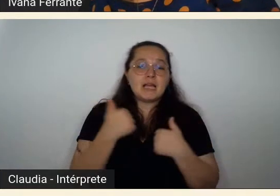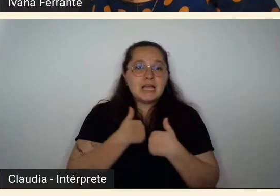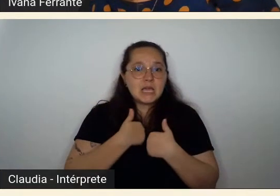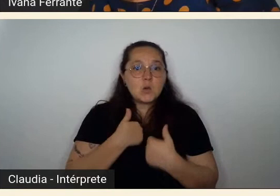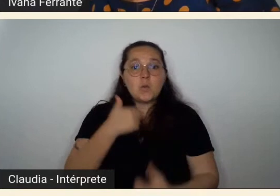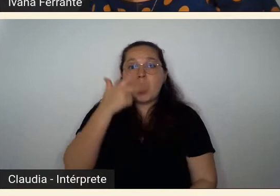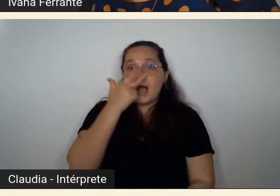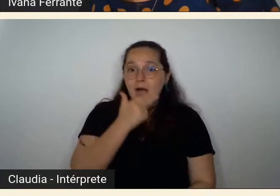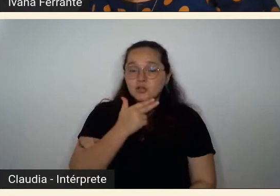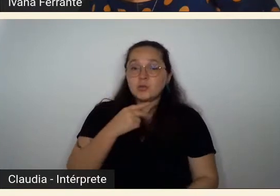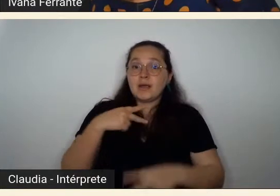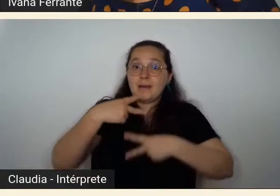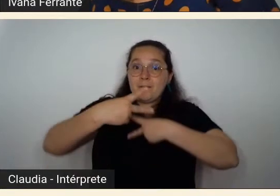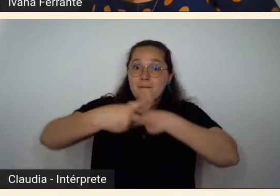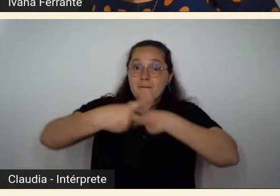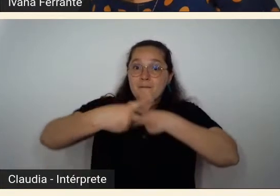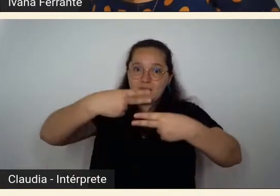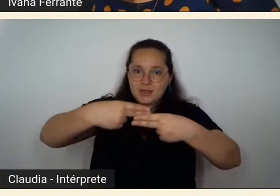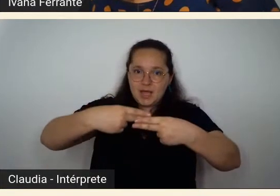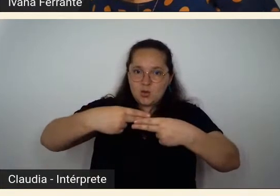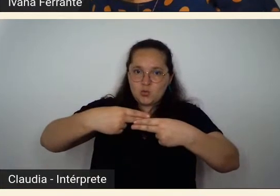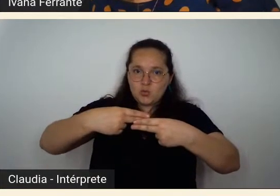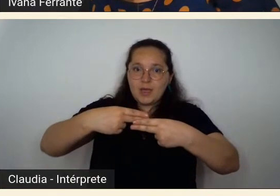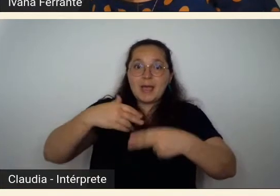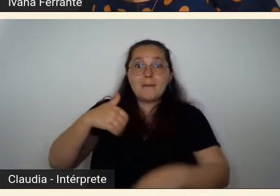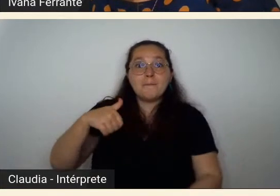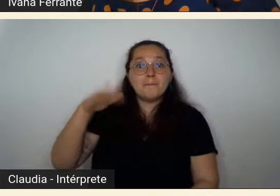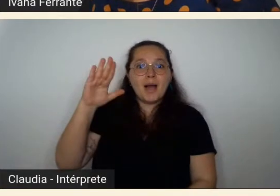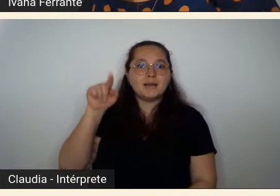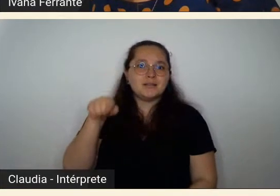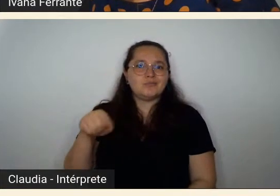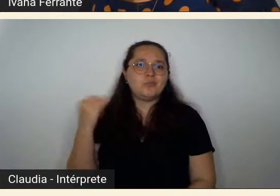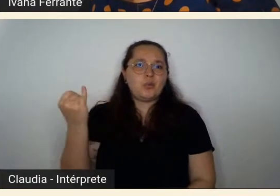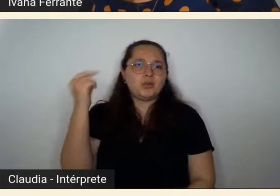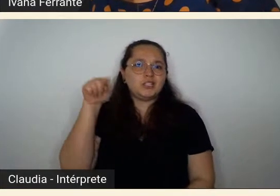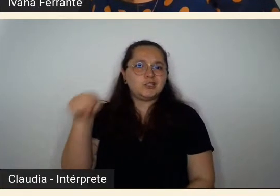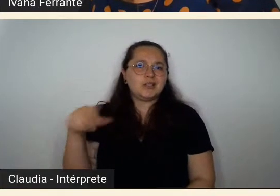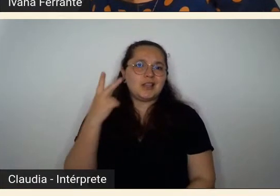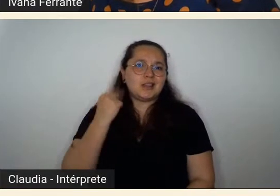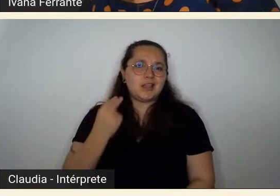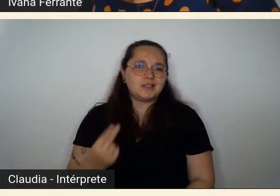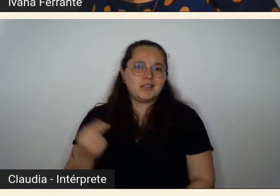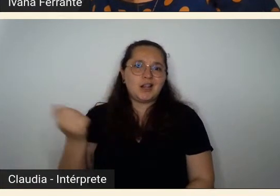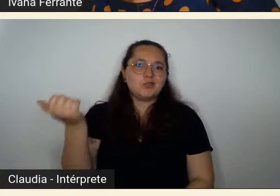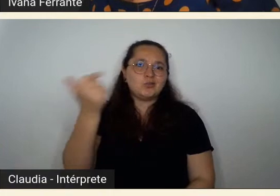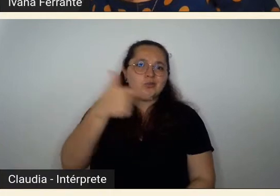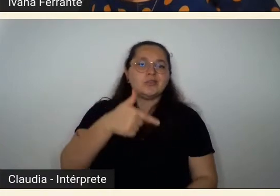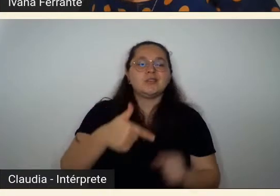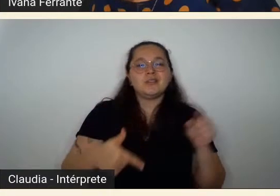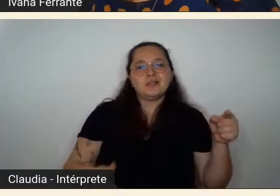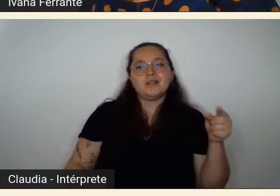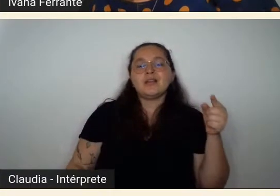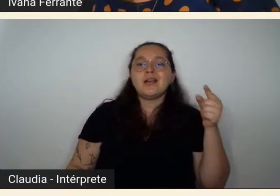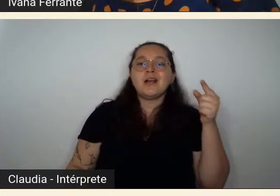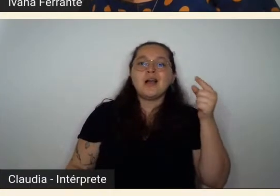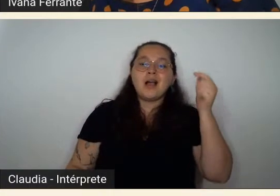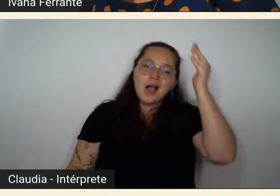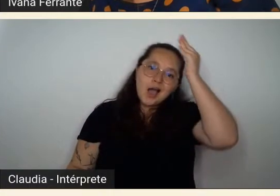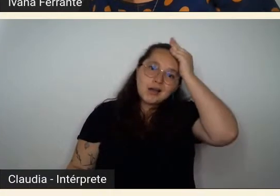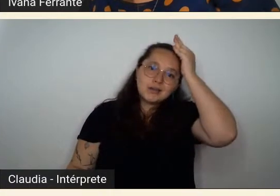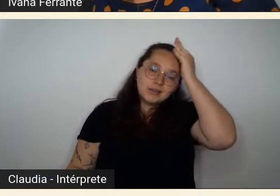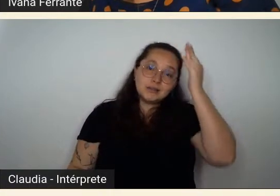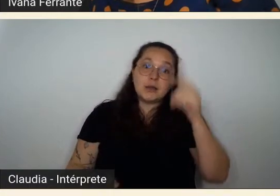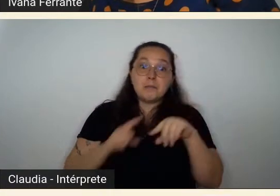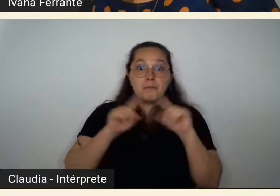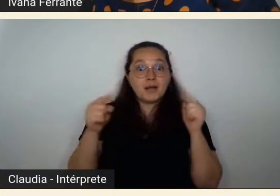bienais são mais importantes para a Tarsila do que para a Anita esse é um pouco um chute que eu tenho por conta mas é o critério que eu